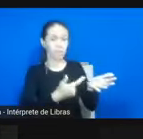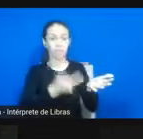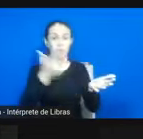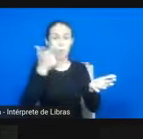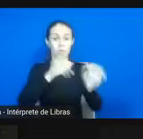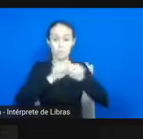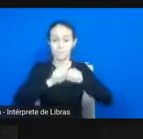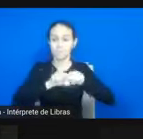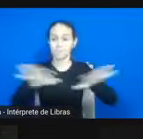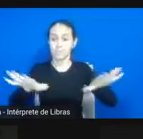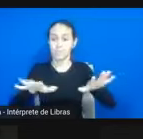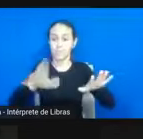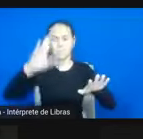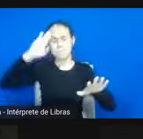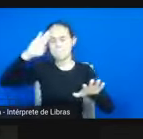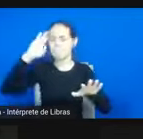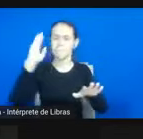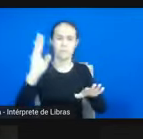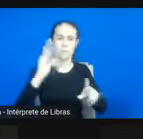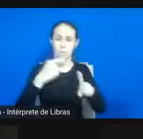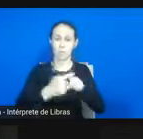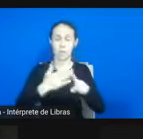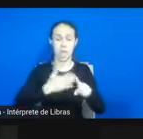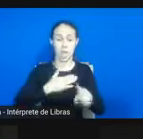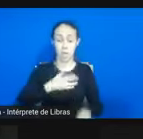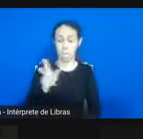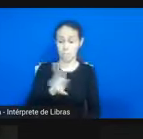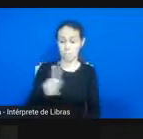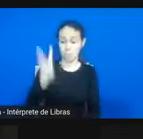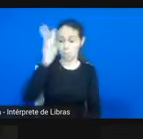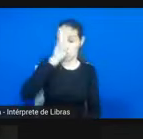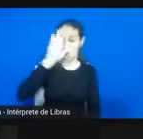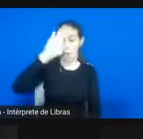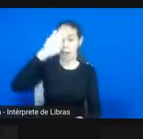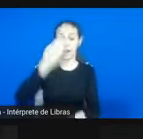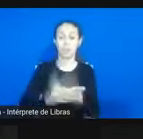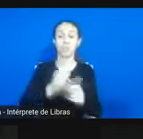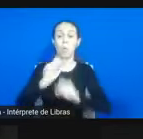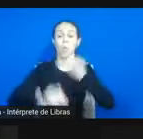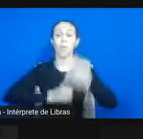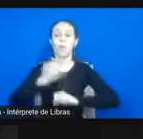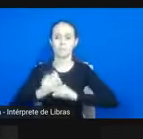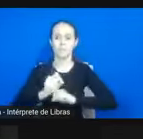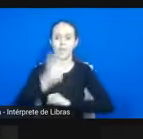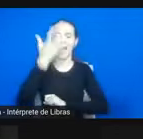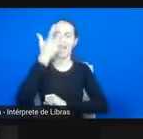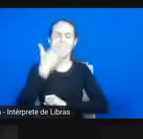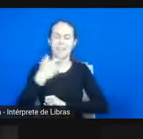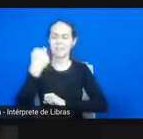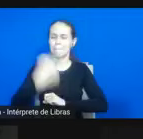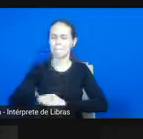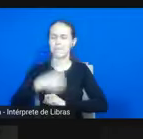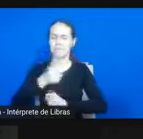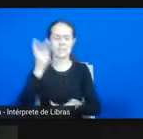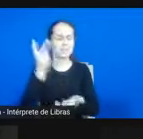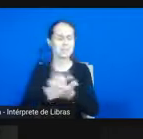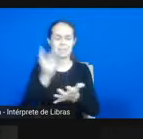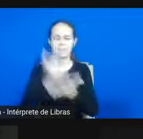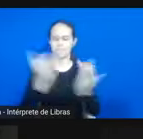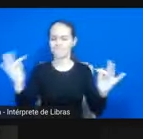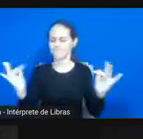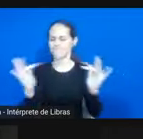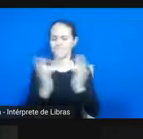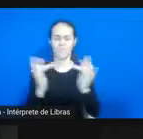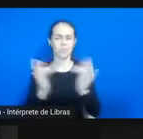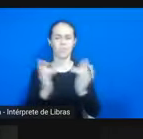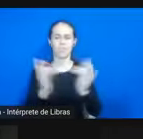eu acredito, eu sou o tipo de professora de história que acredita que as crianças têm que ter contato com fontes históricas. Acho fundamental. E